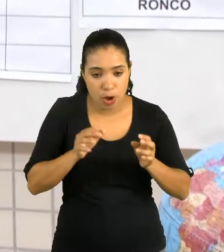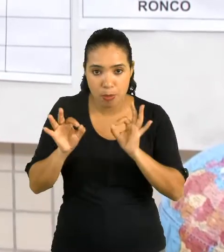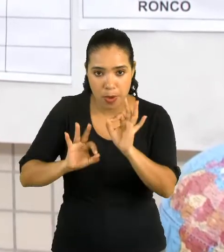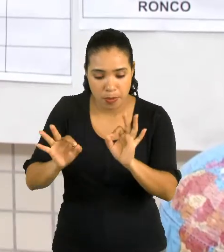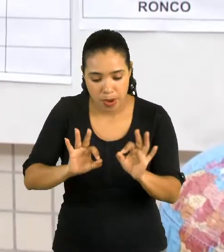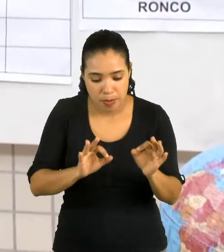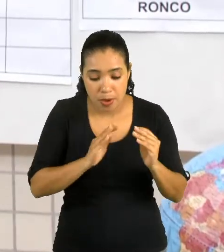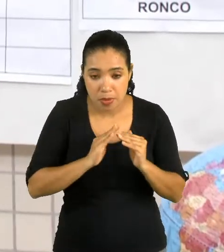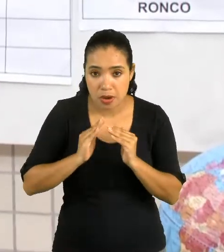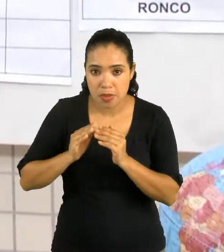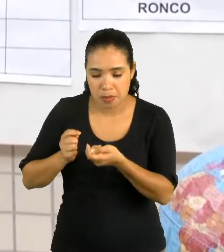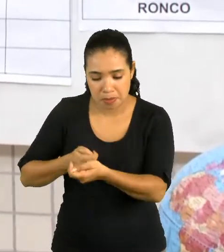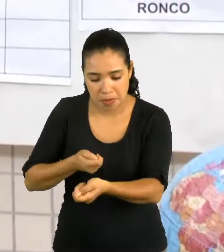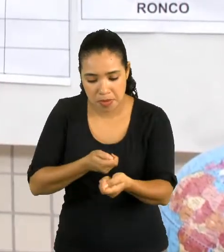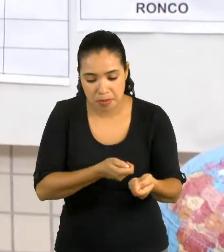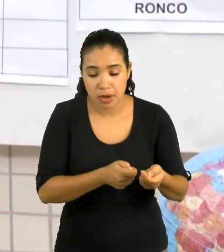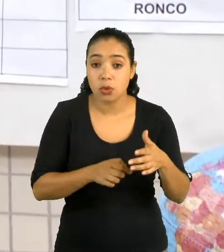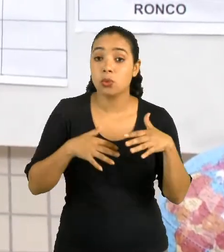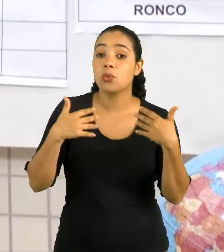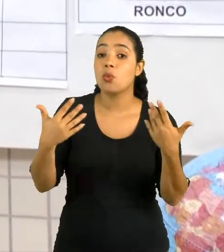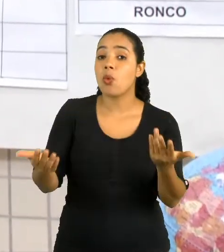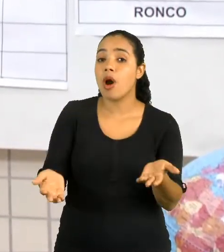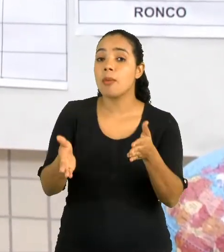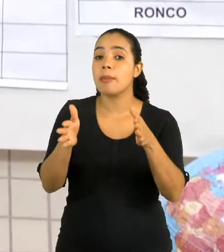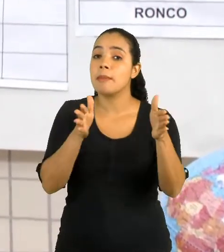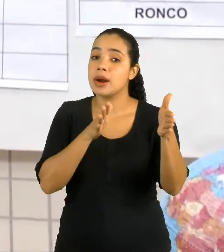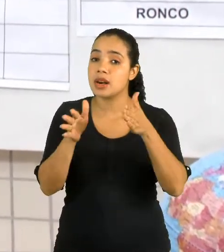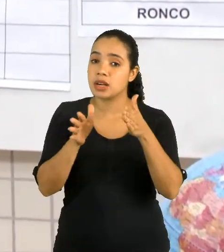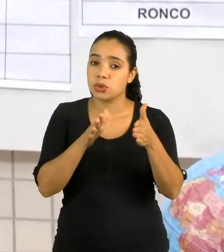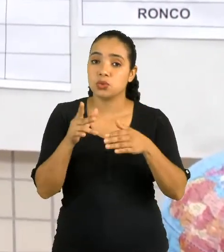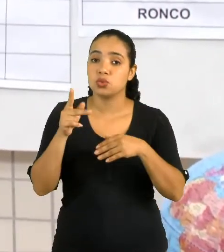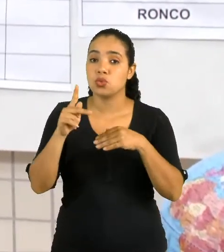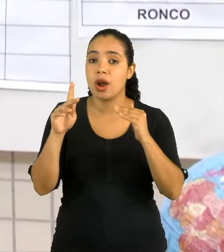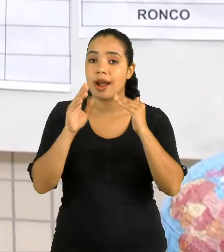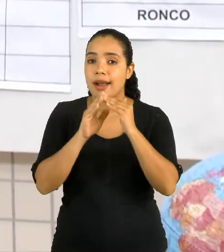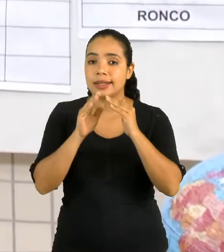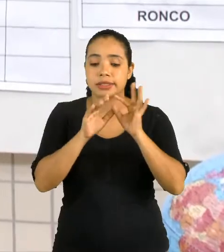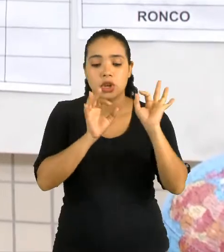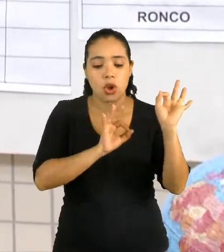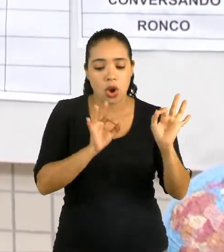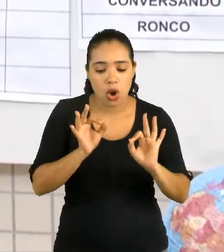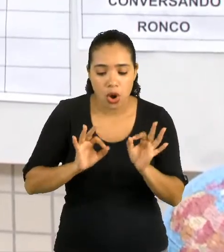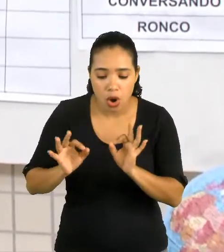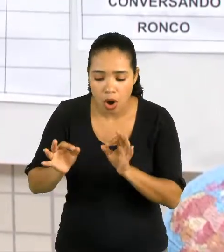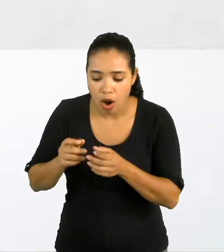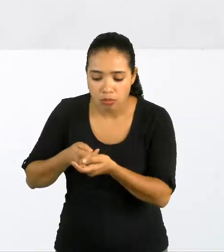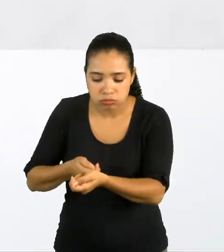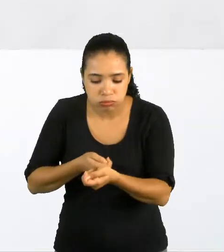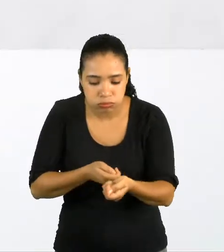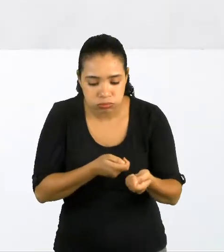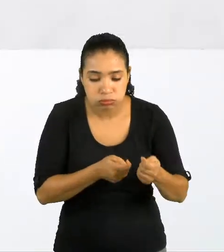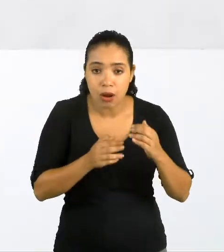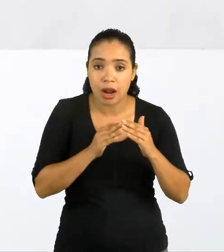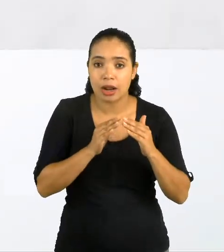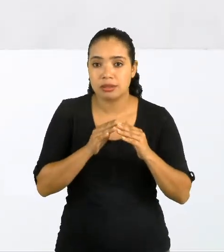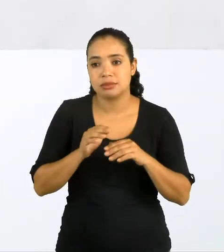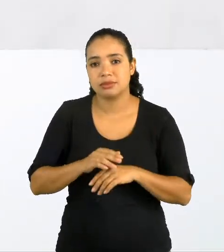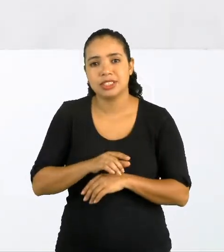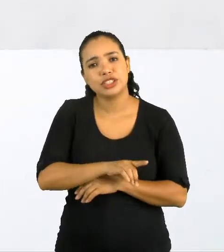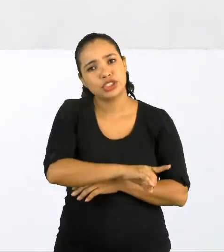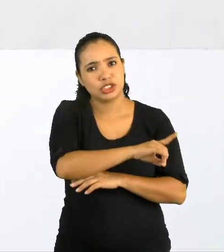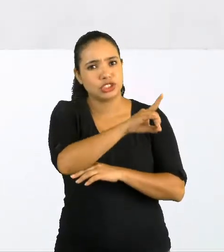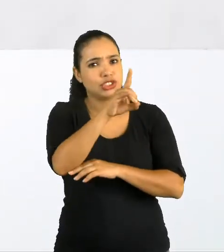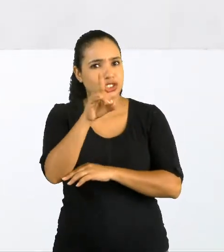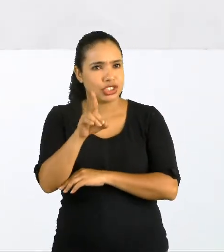período as pessoas aí da sua casa limpam a casa? casa? Professora, marca aí dia